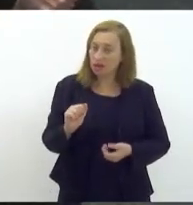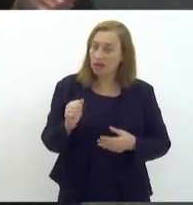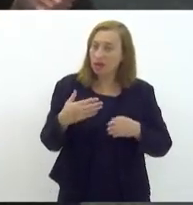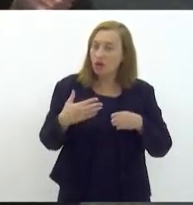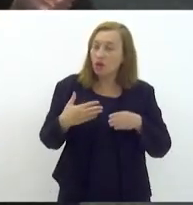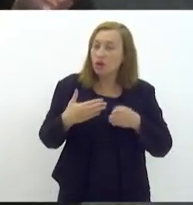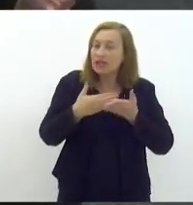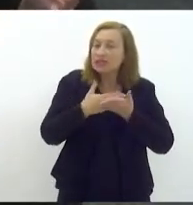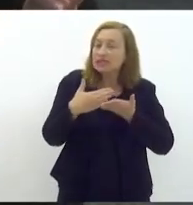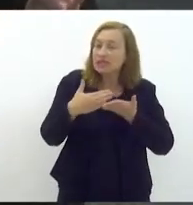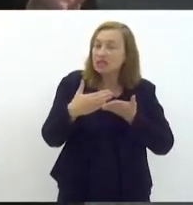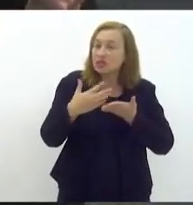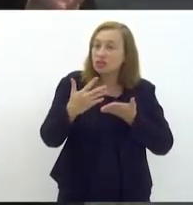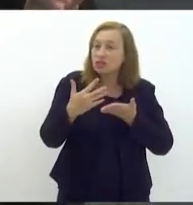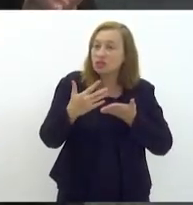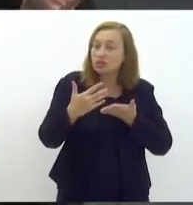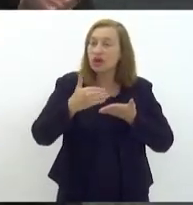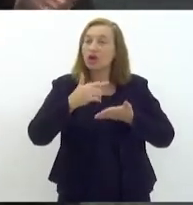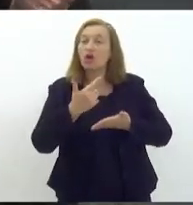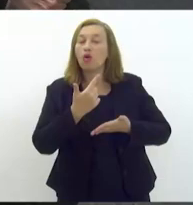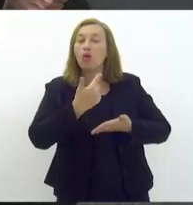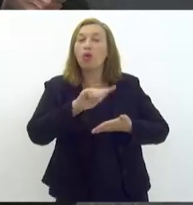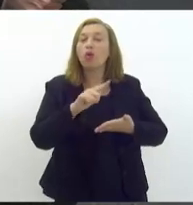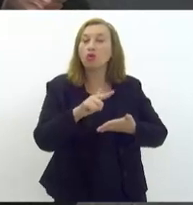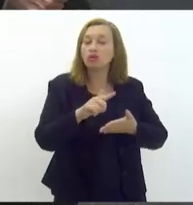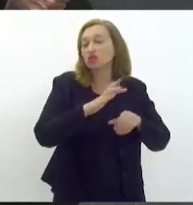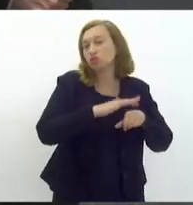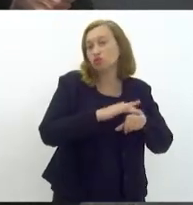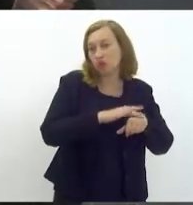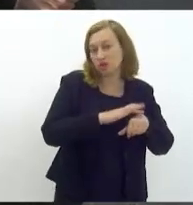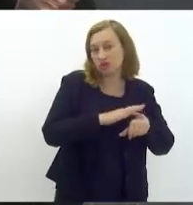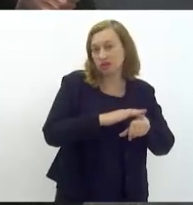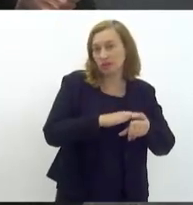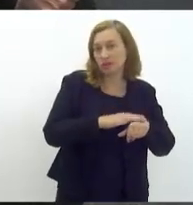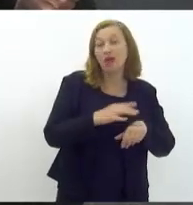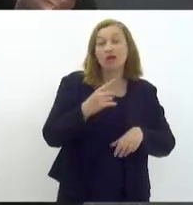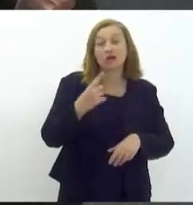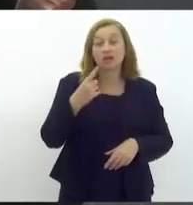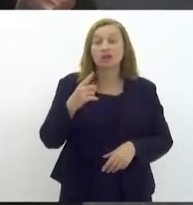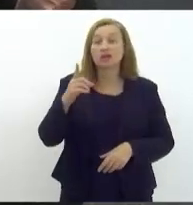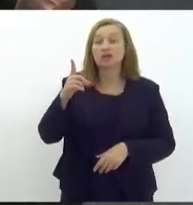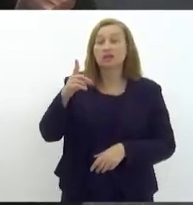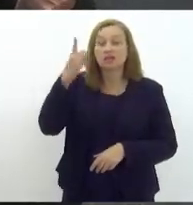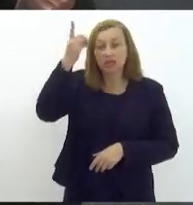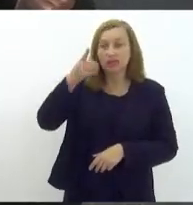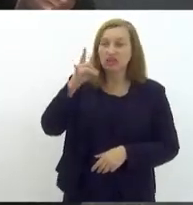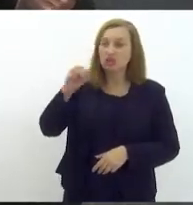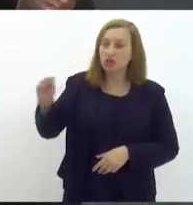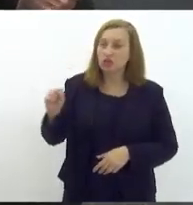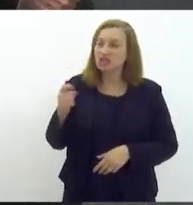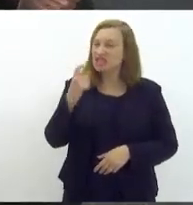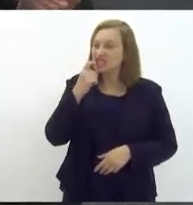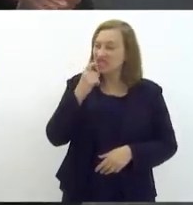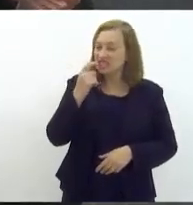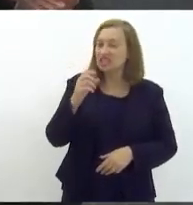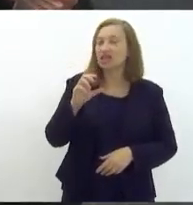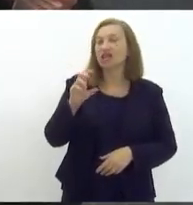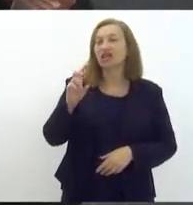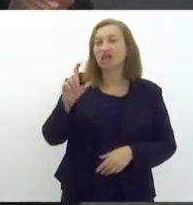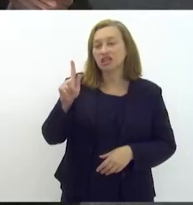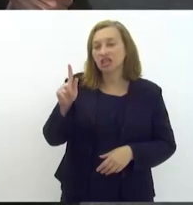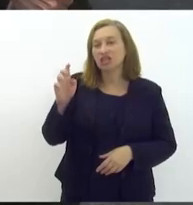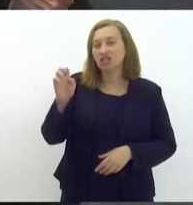entrada para outras infecções. Você está com infecção, deputado Dionísio, nos dentes, na gingiva, em tudo,